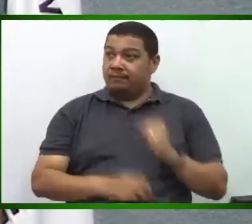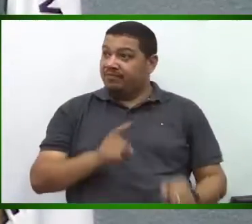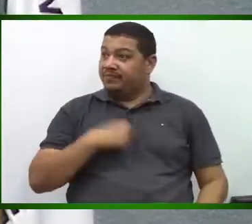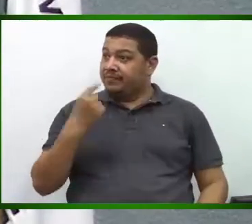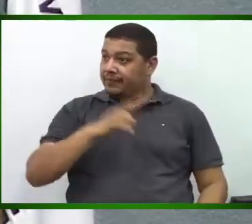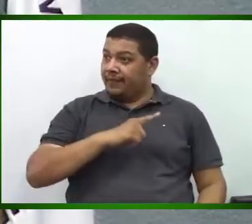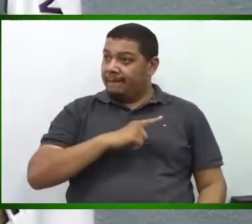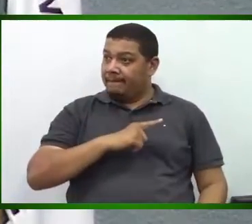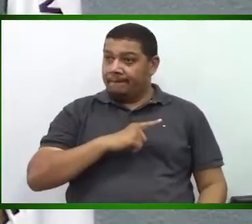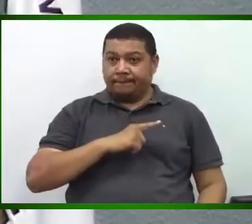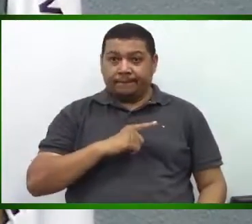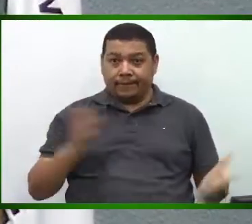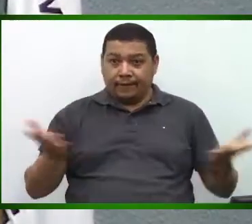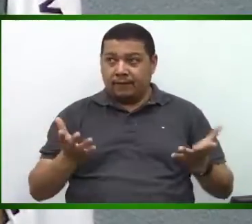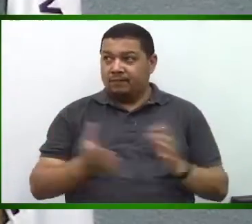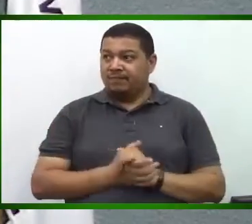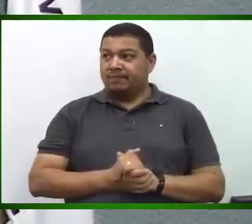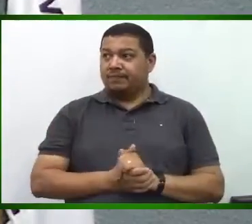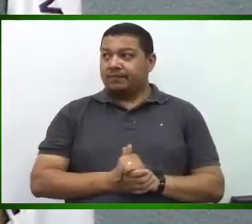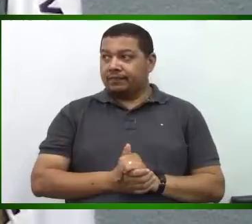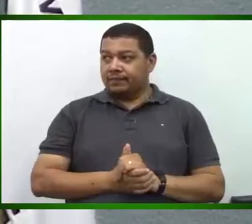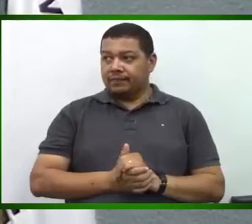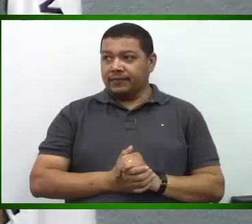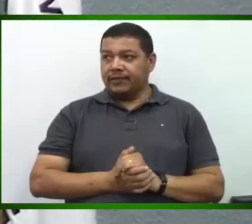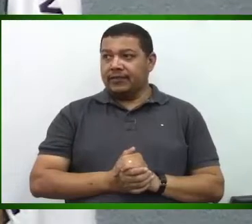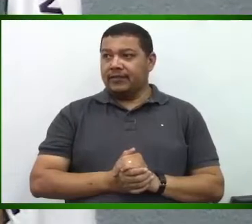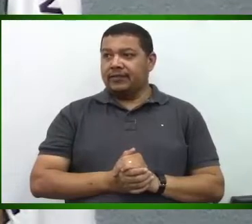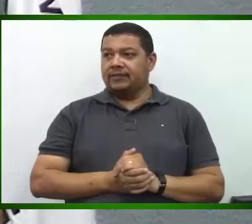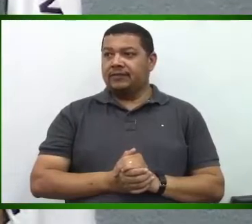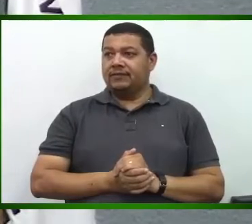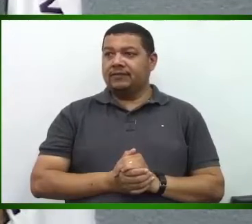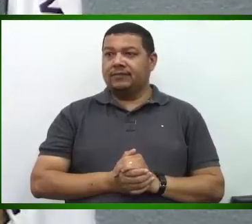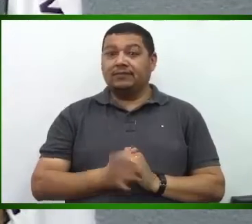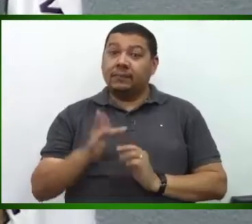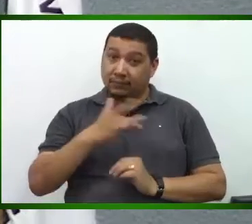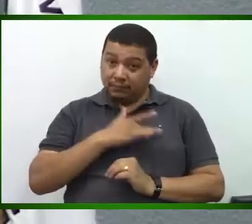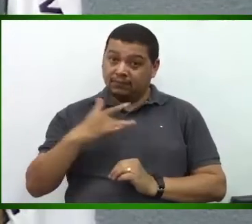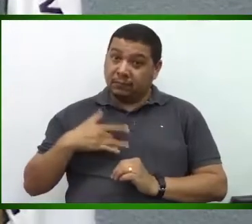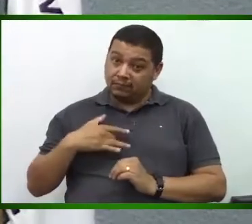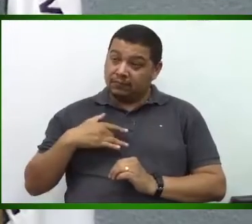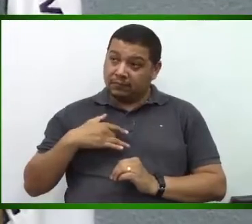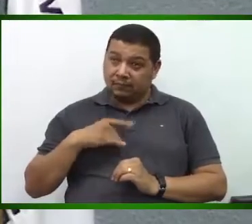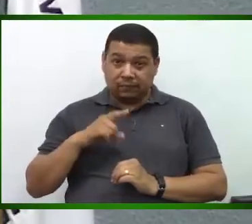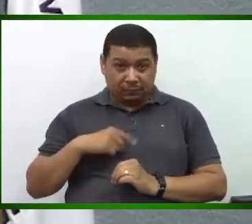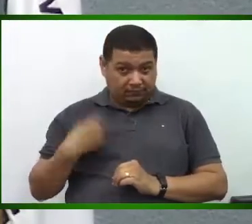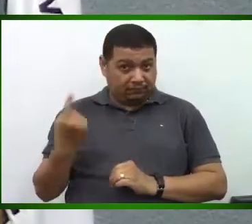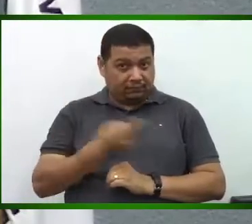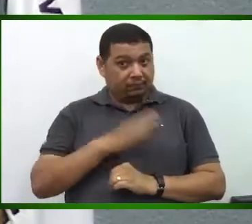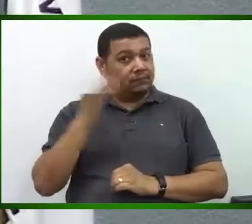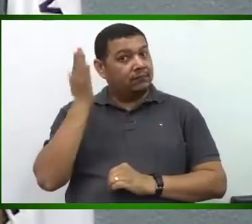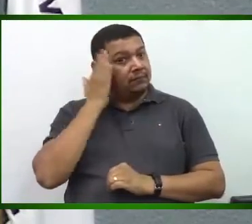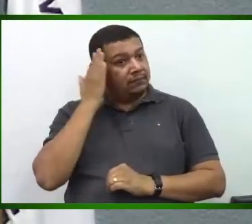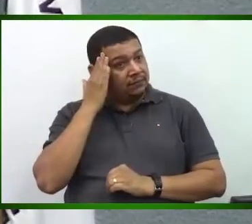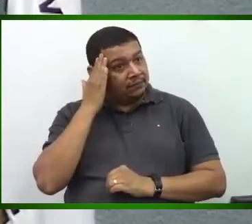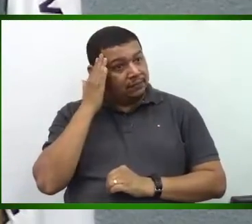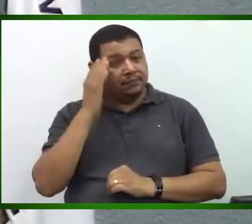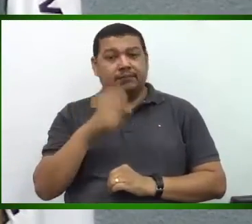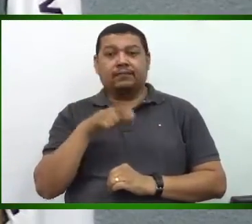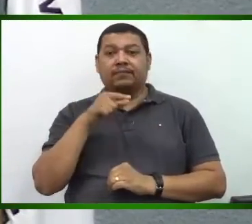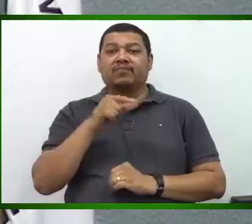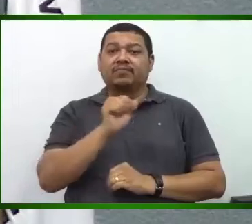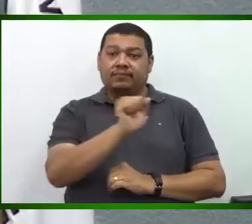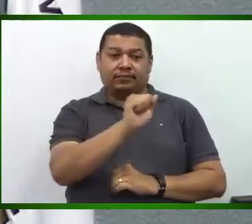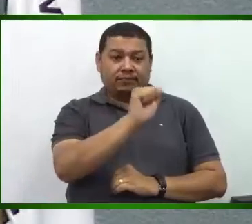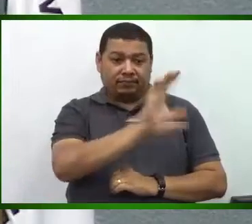temos aqui uma situação de saúde. Nós sabemos que o nosso polo de saúde